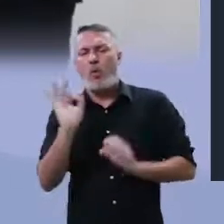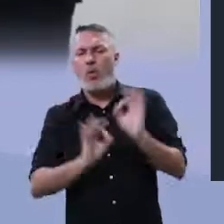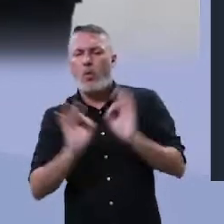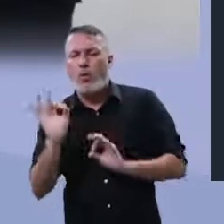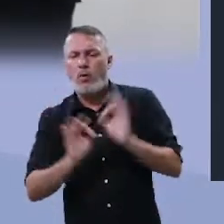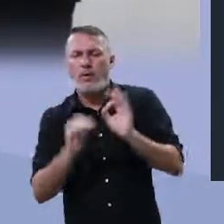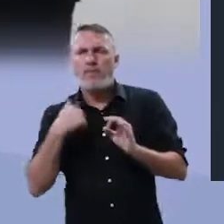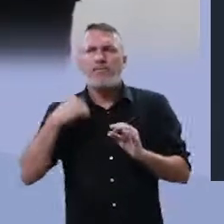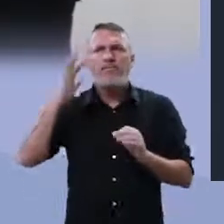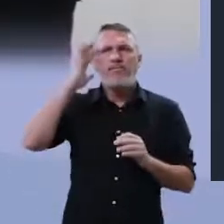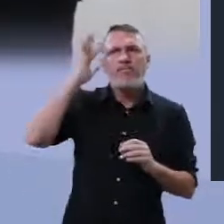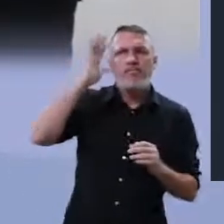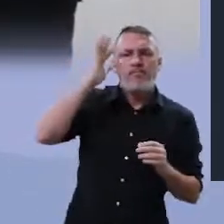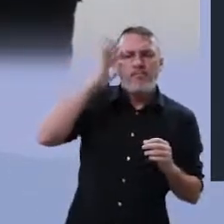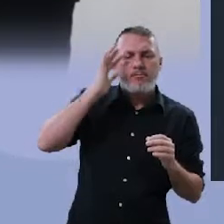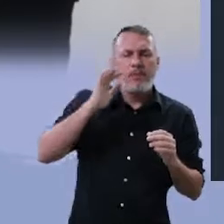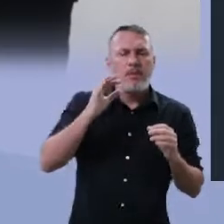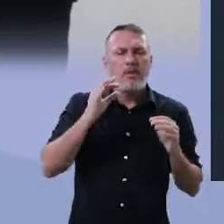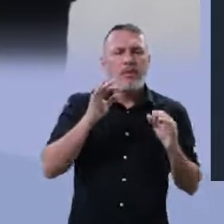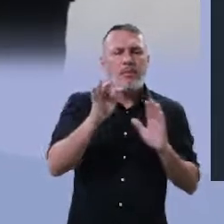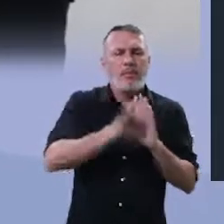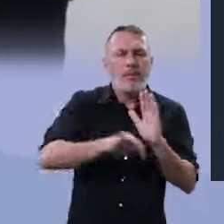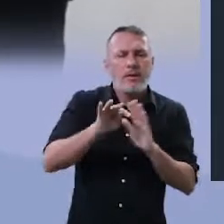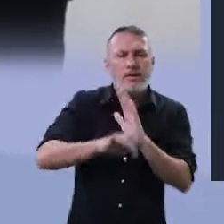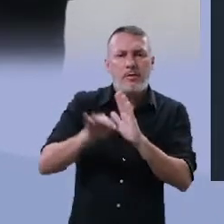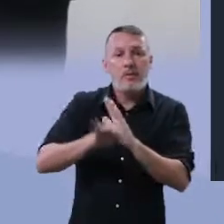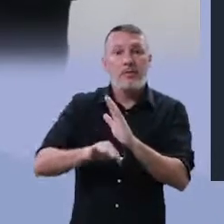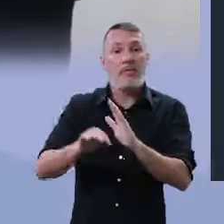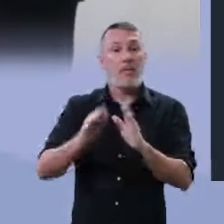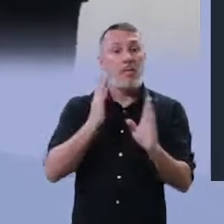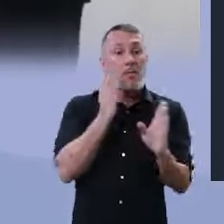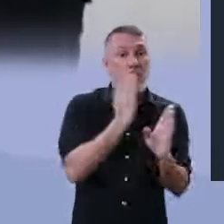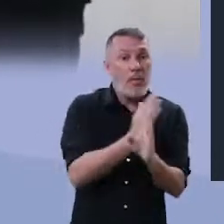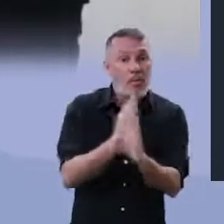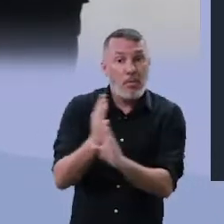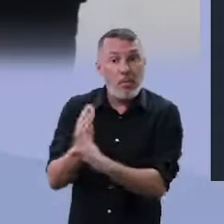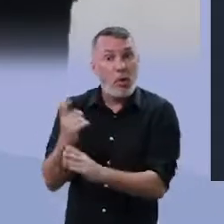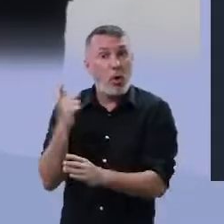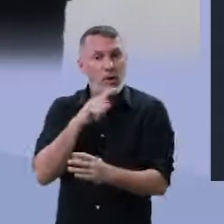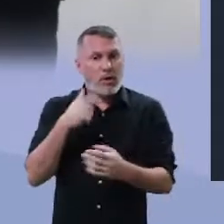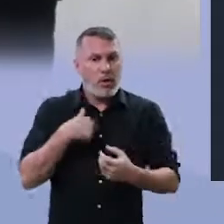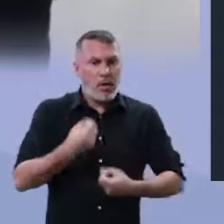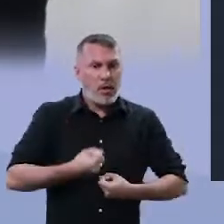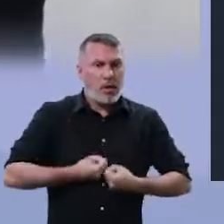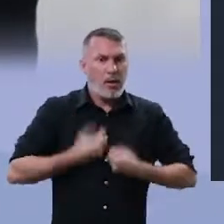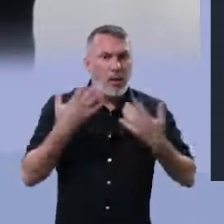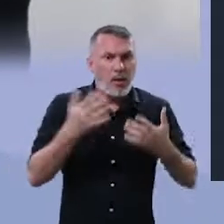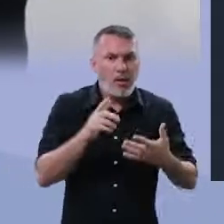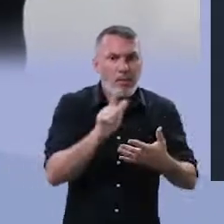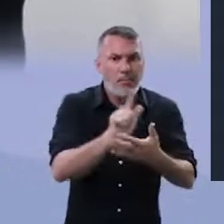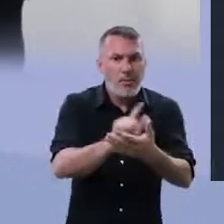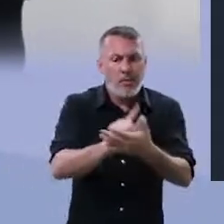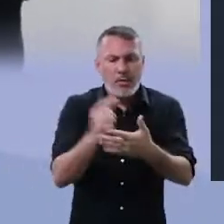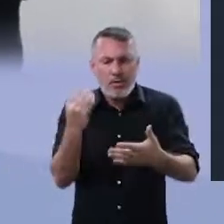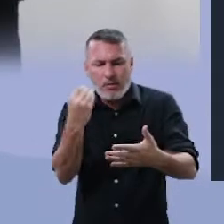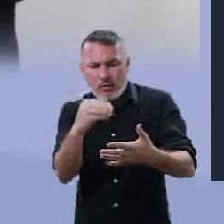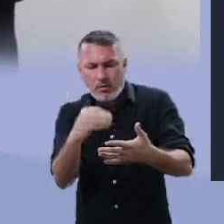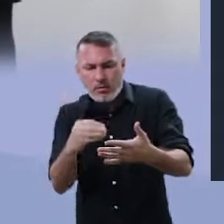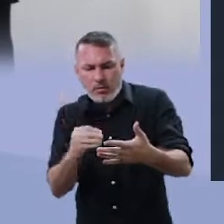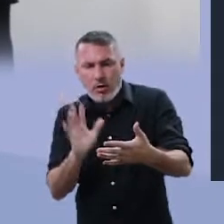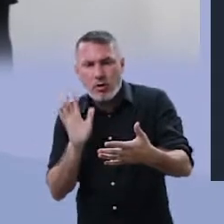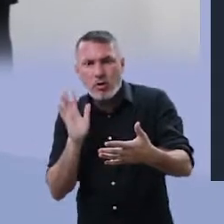organizar, articular. E à medida que você articula, que você cria, você